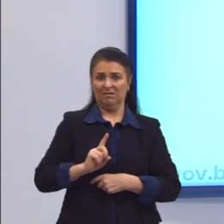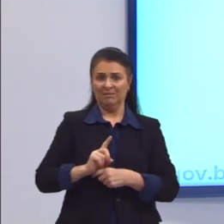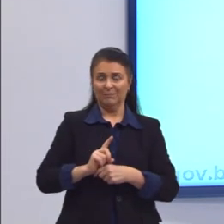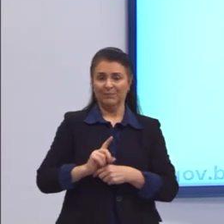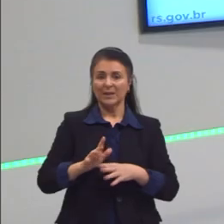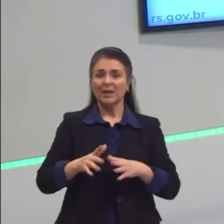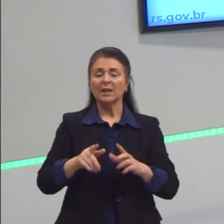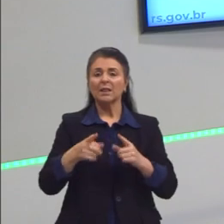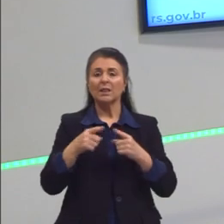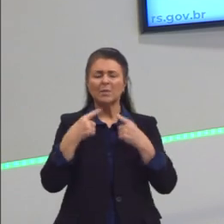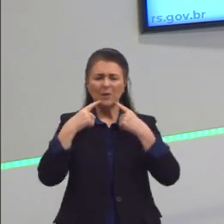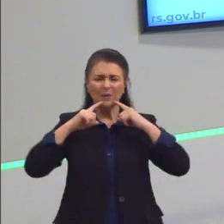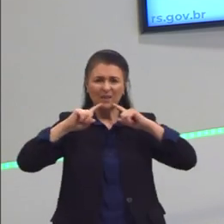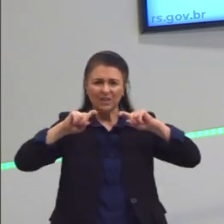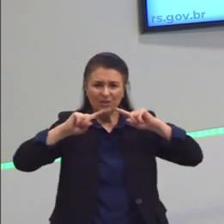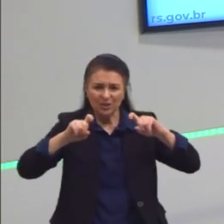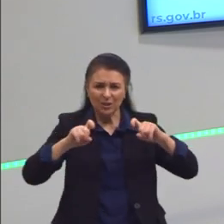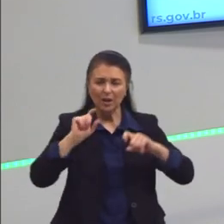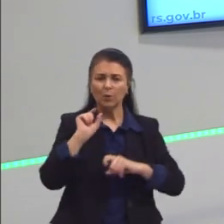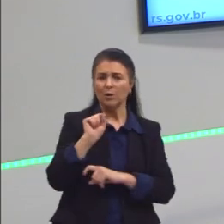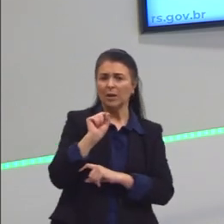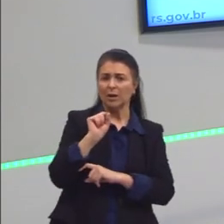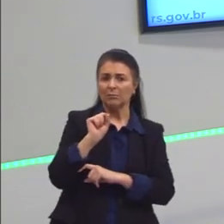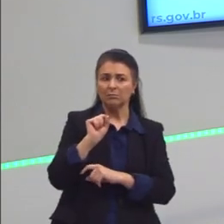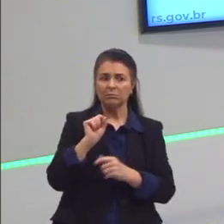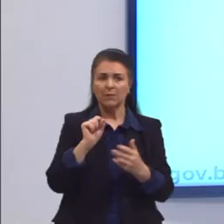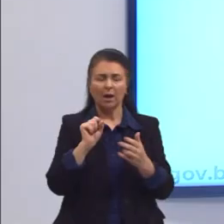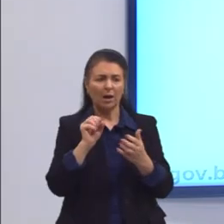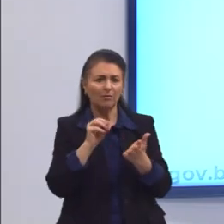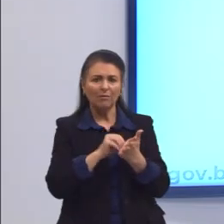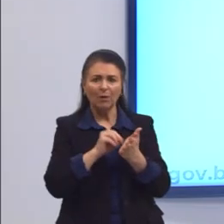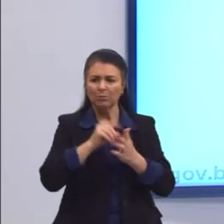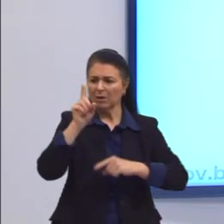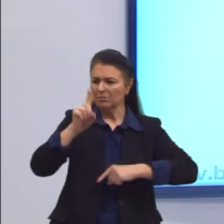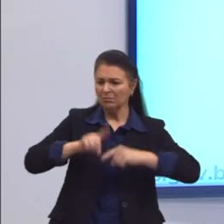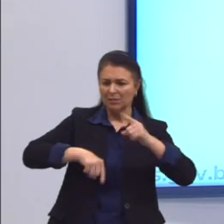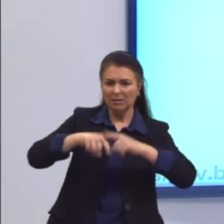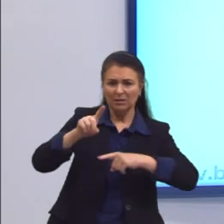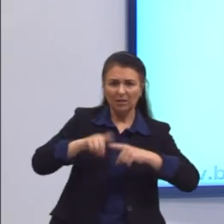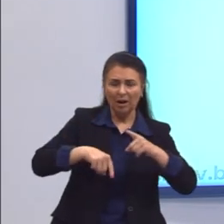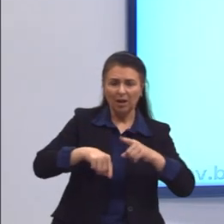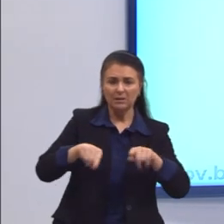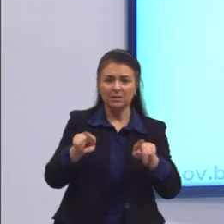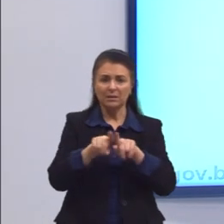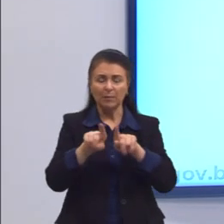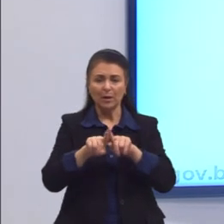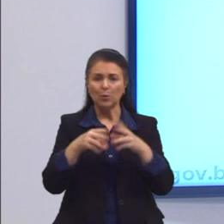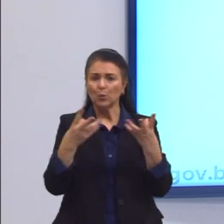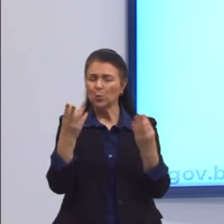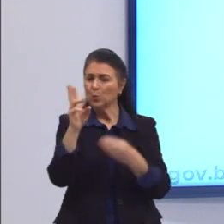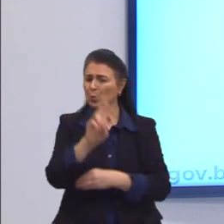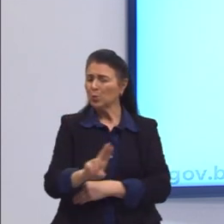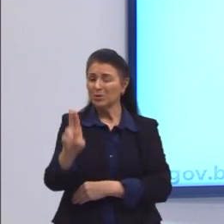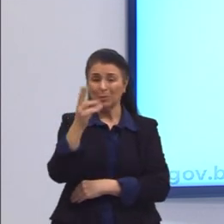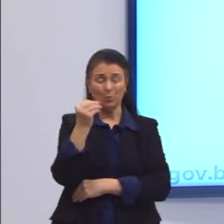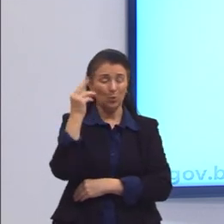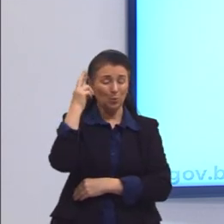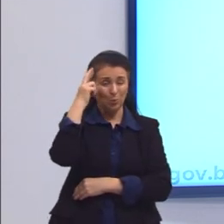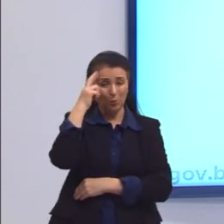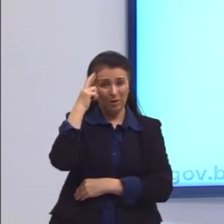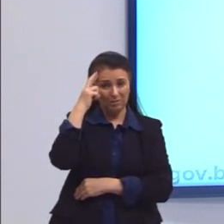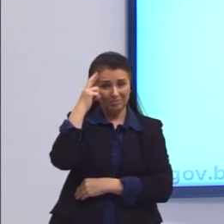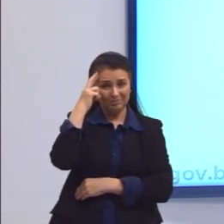critica o acúmulo de bens, é uma falta de caráter, e é essencialmente irracional. Então, só recapitulando,